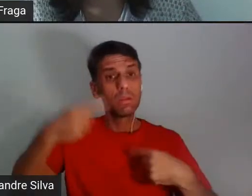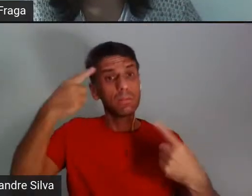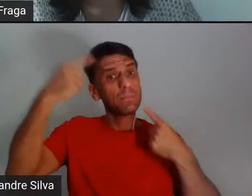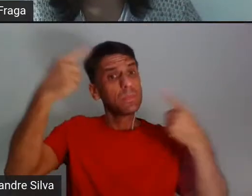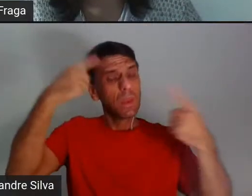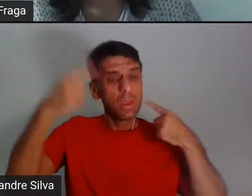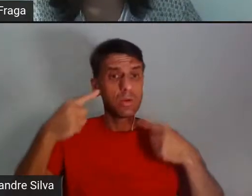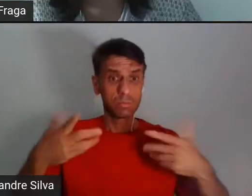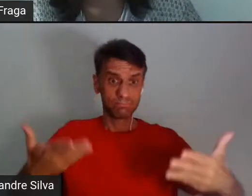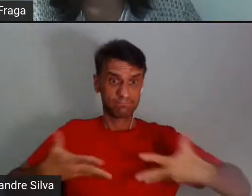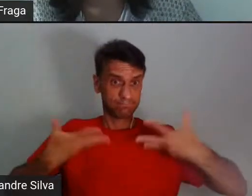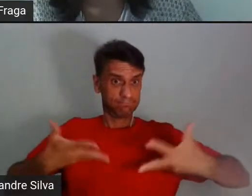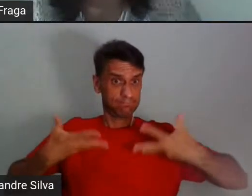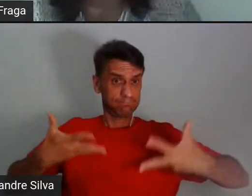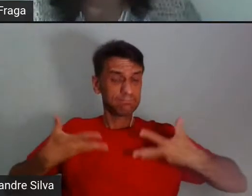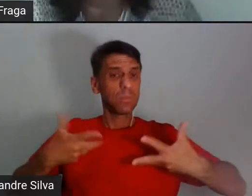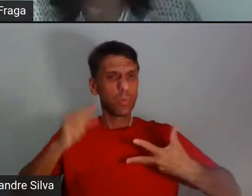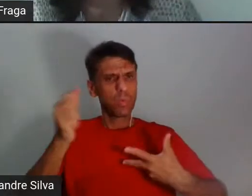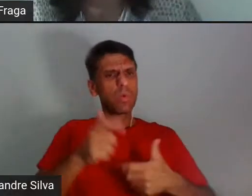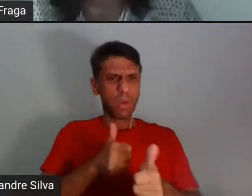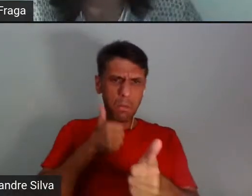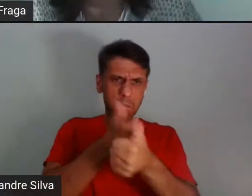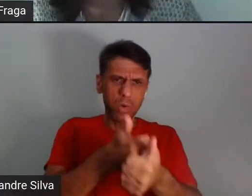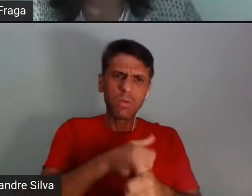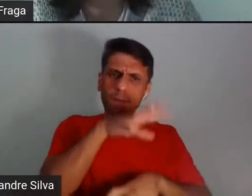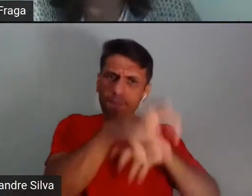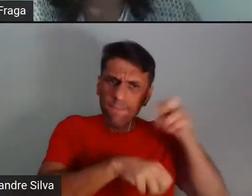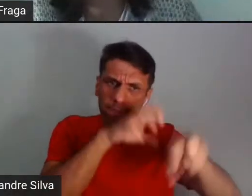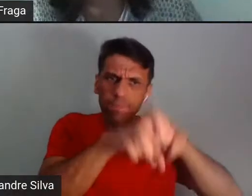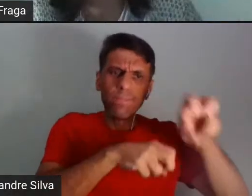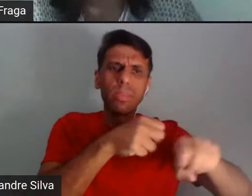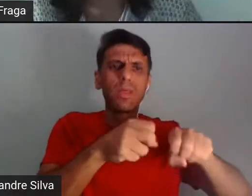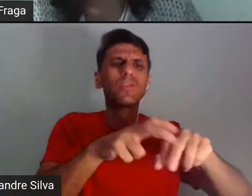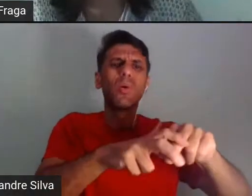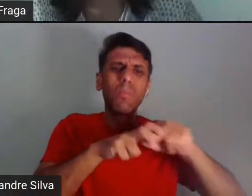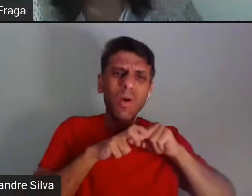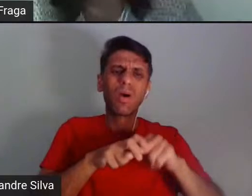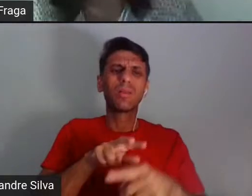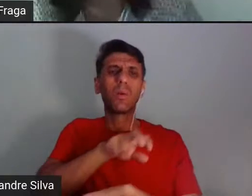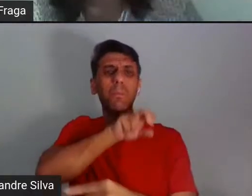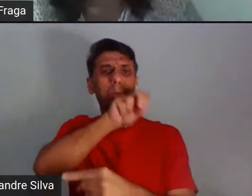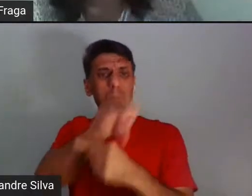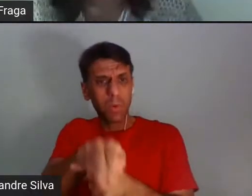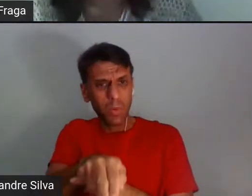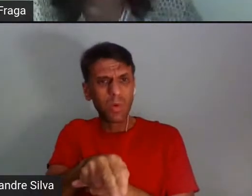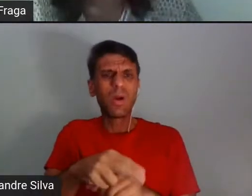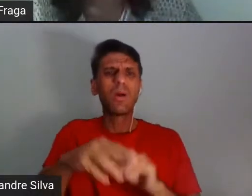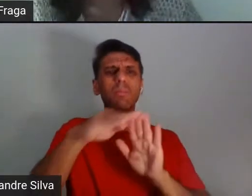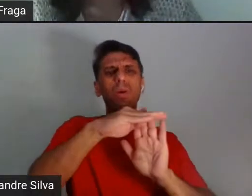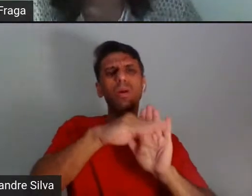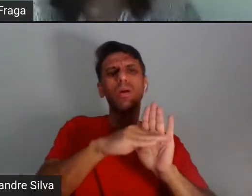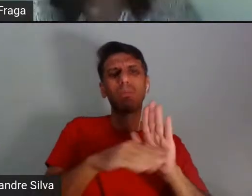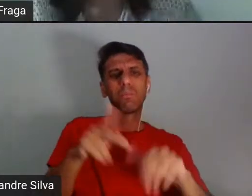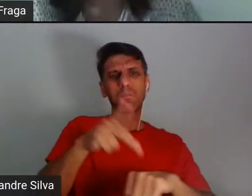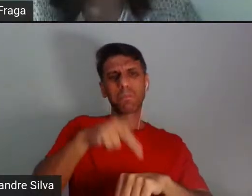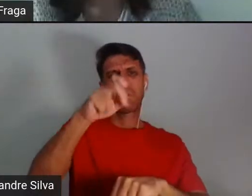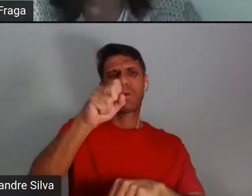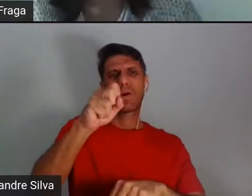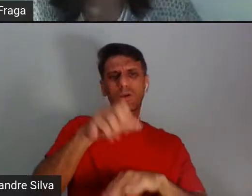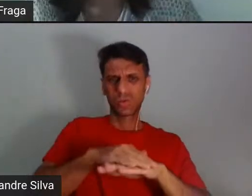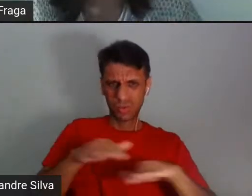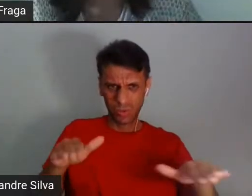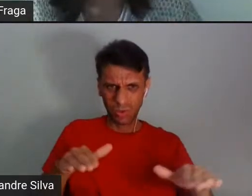motivar e ir atrás e buscar e não só se motivar porque você vai entrar num programa de pós-graduação. Eu